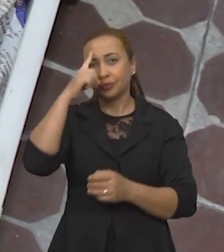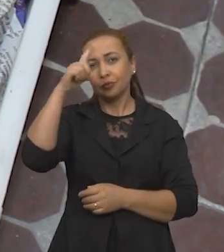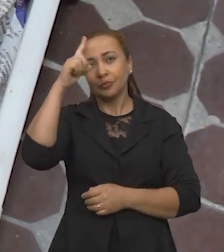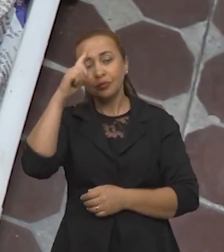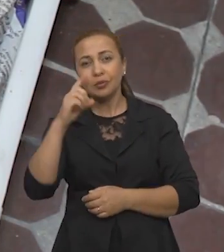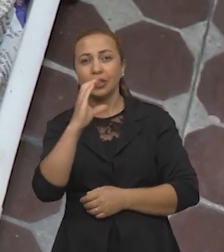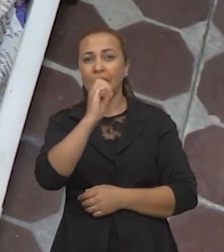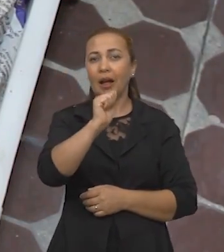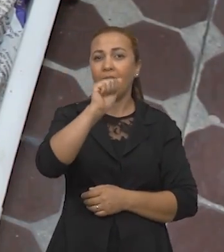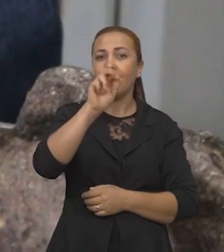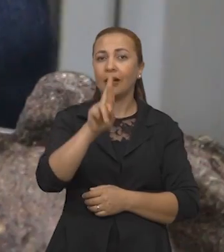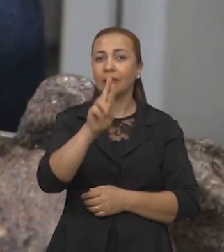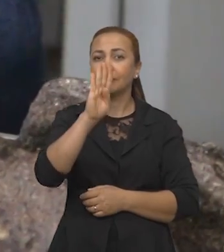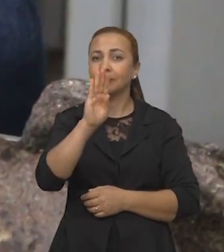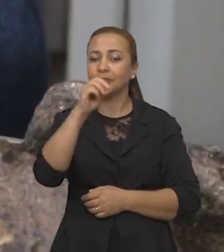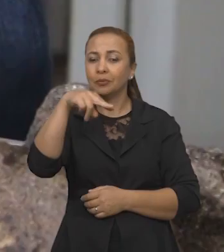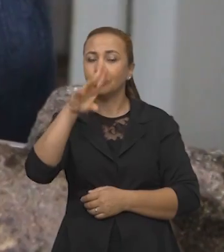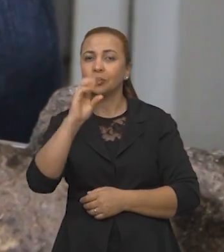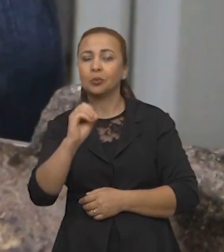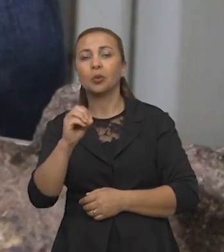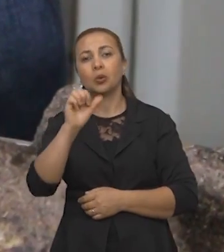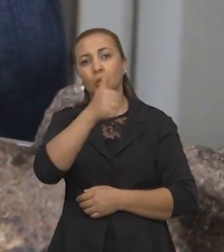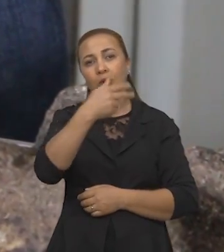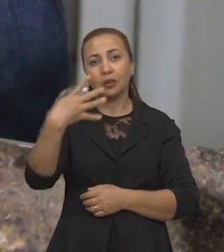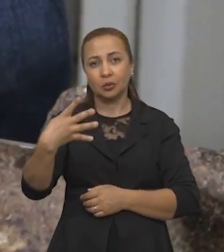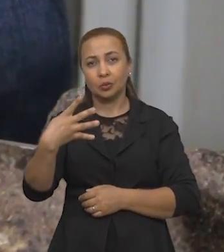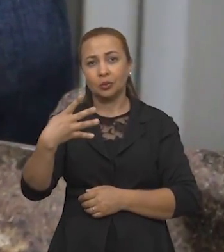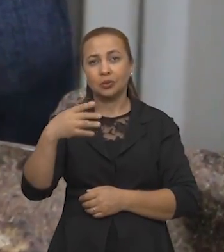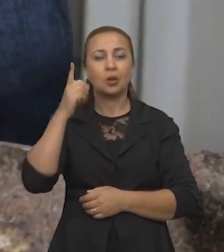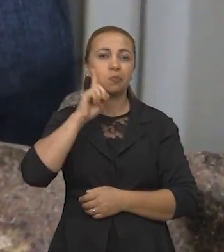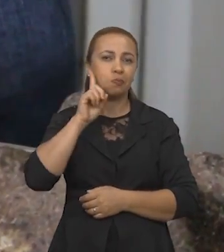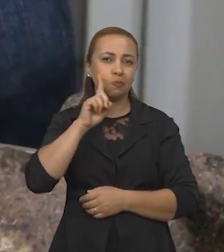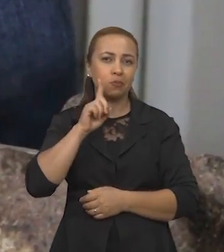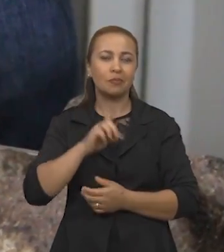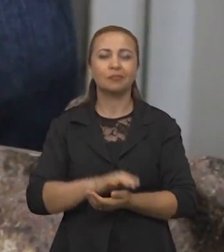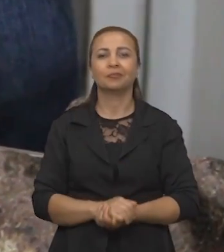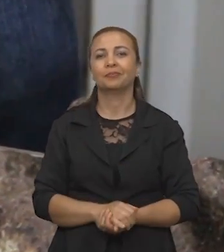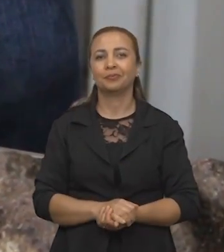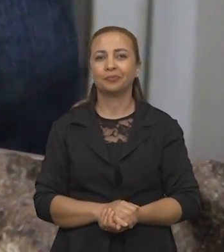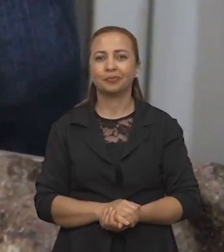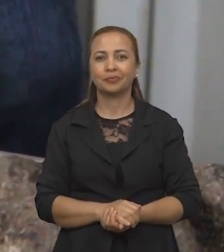datado através do método Carbono 14, nos Estados Unidos.